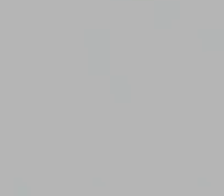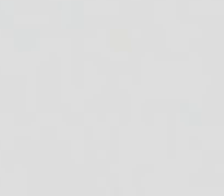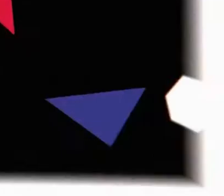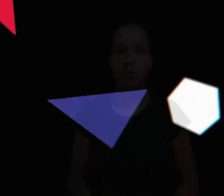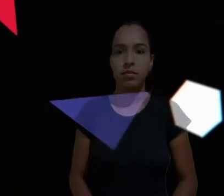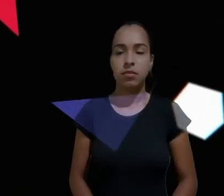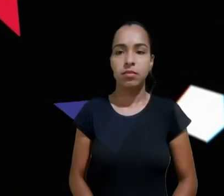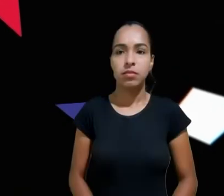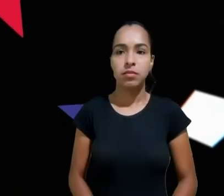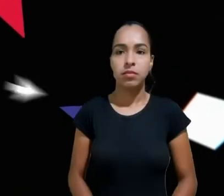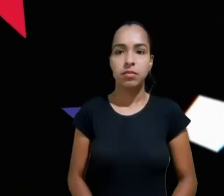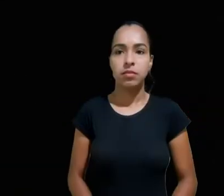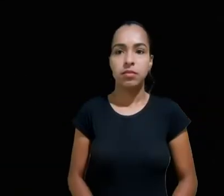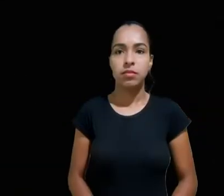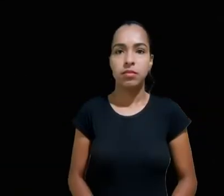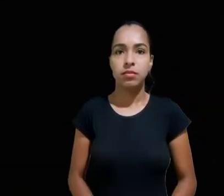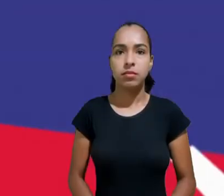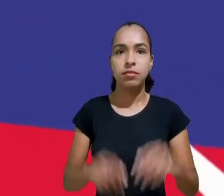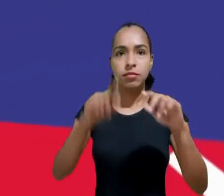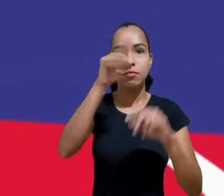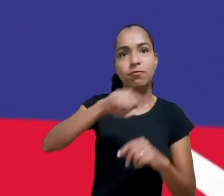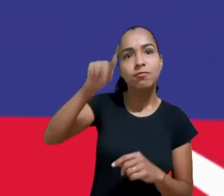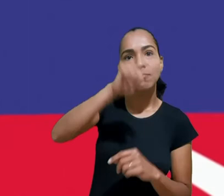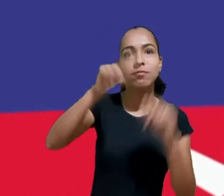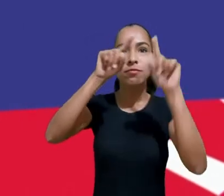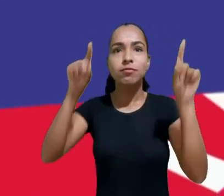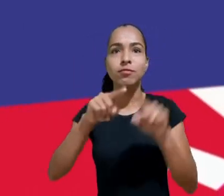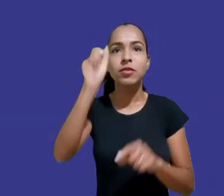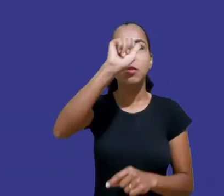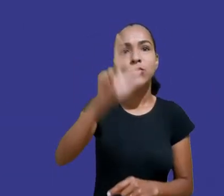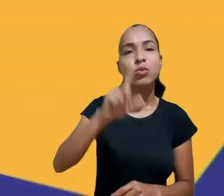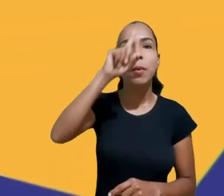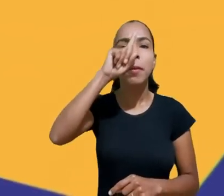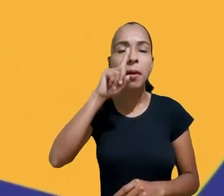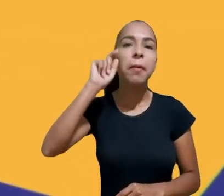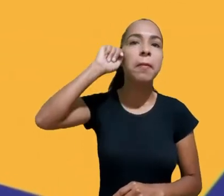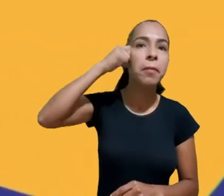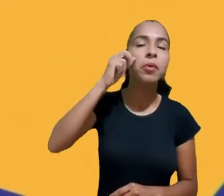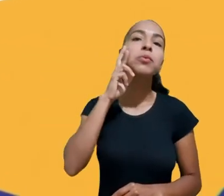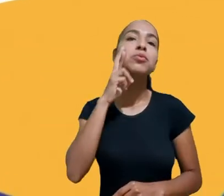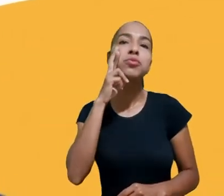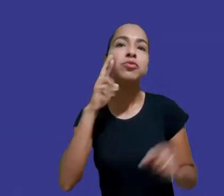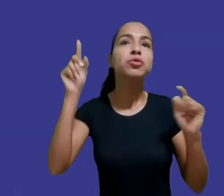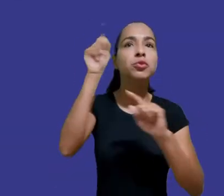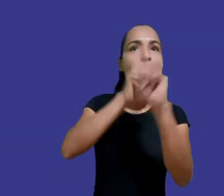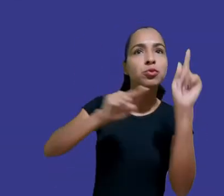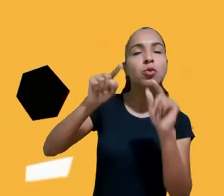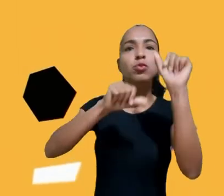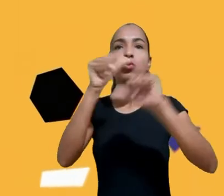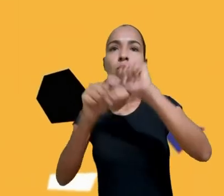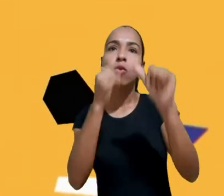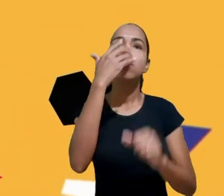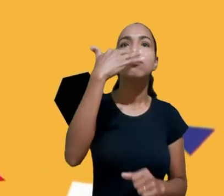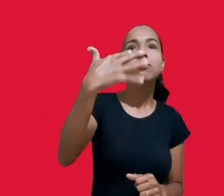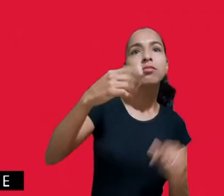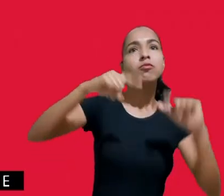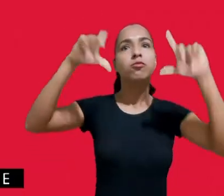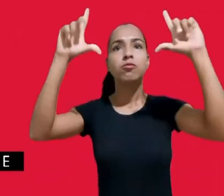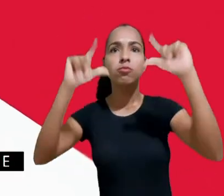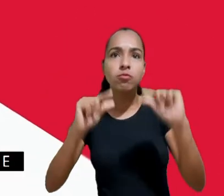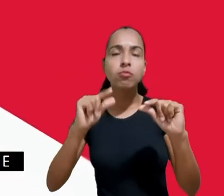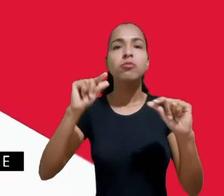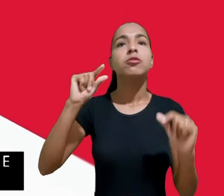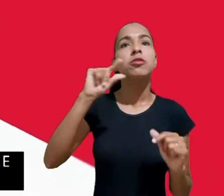Formas geométricas azuis, amarelas, brancas, pretas e rosa em movimento. Trocam de cor, aumentam e diminuem ao clique de um cursor que passeia pela tela.